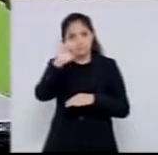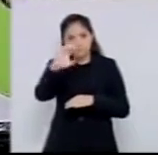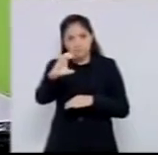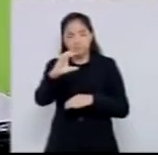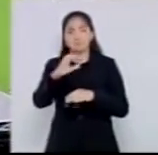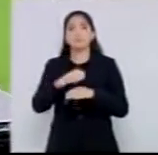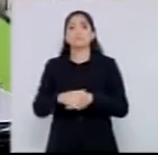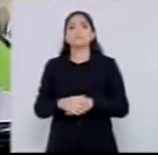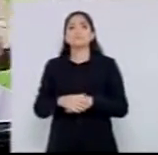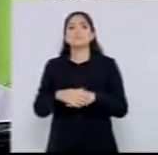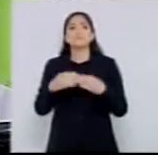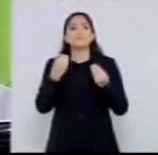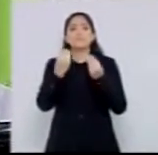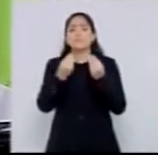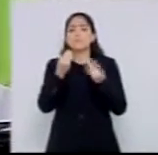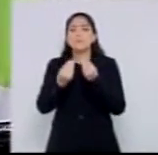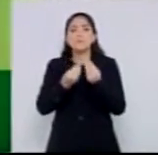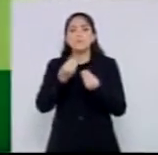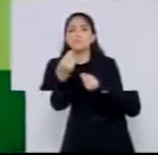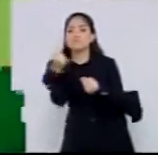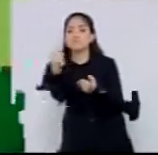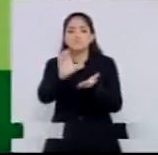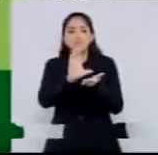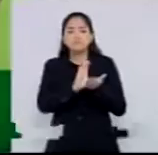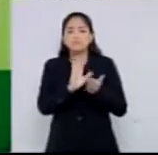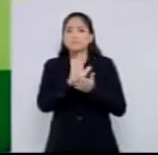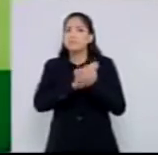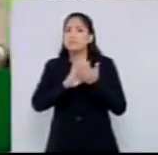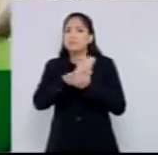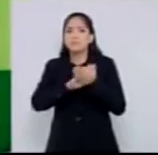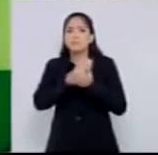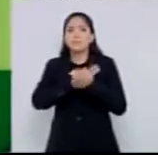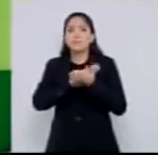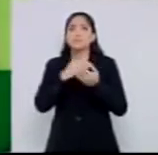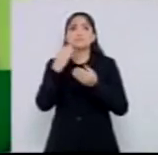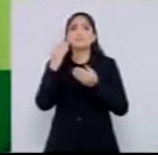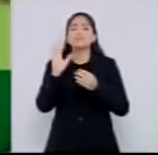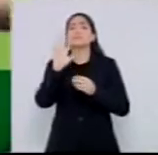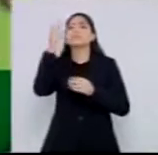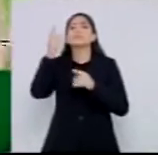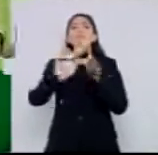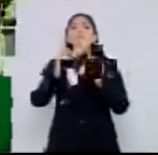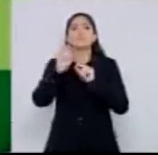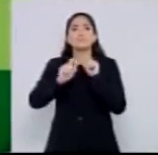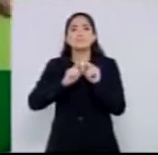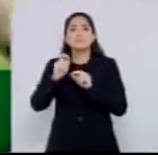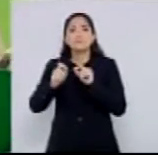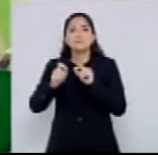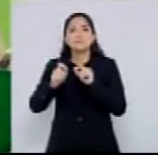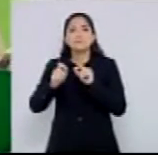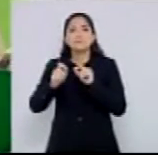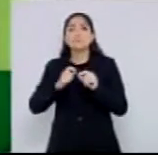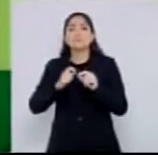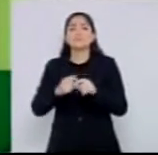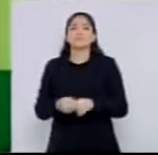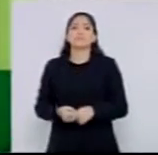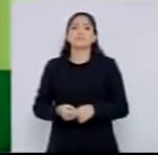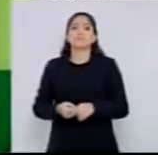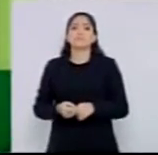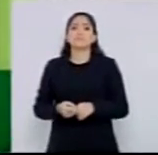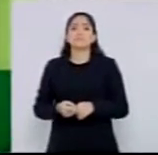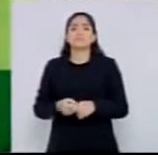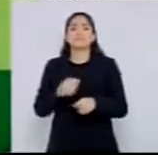pode? Não sai o dinheiro do Badesco lá da prefeitura. E eu já vim aqui em fevereiro, vim em novembro e não